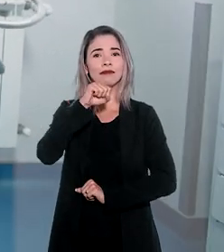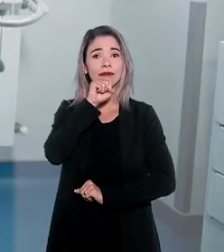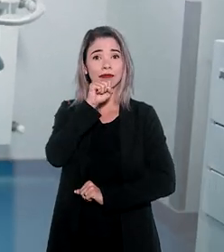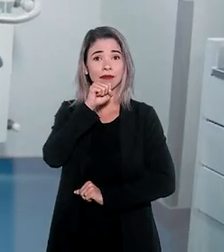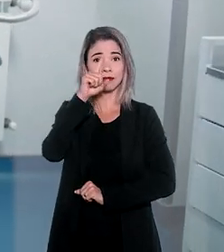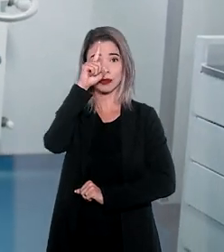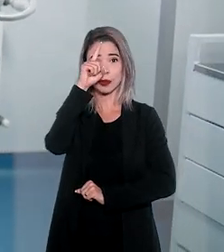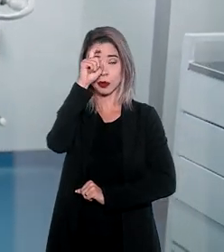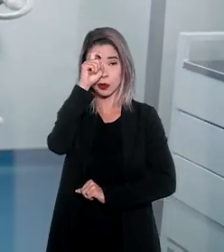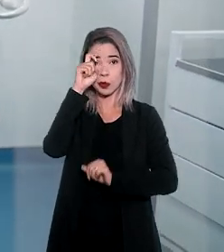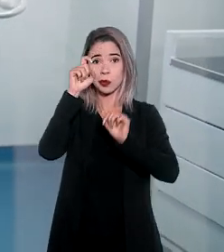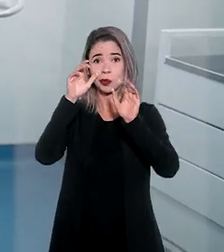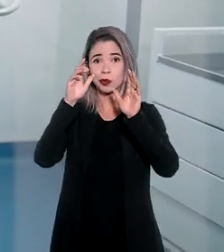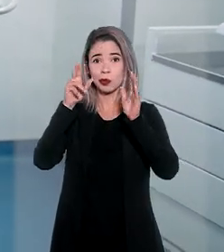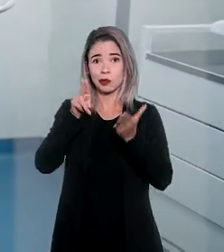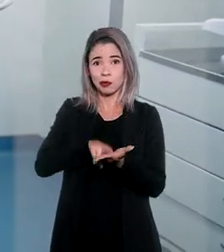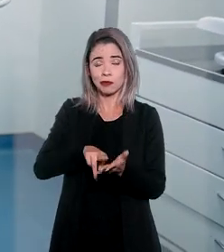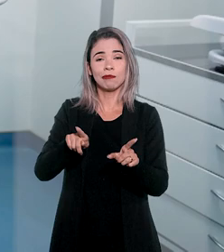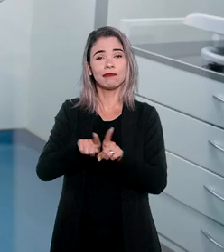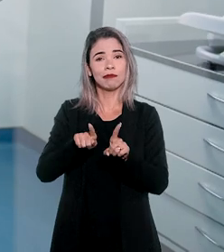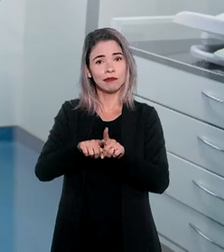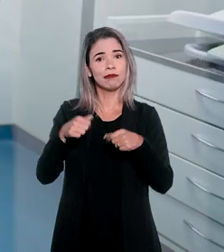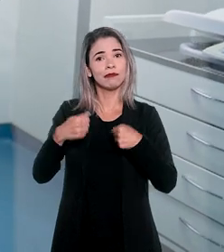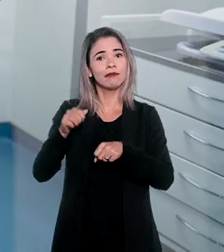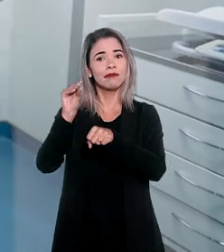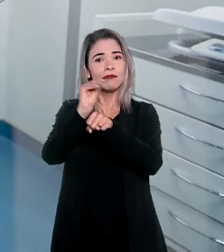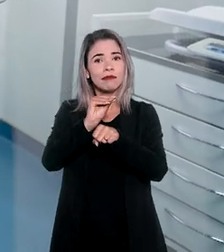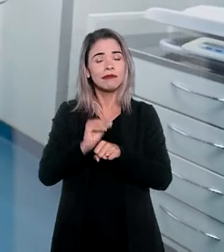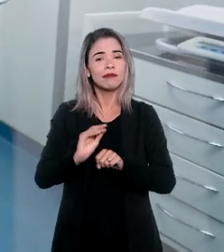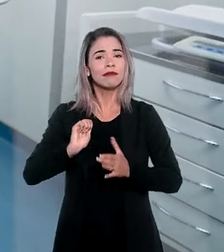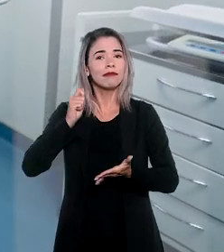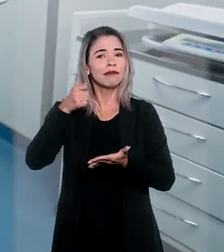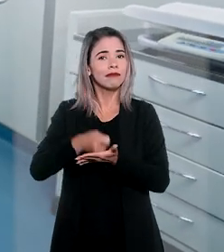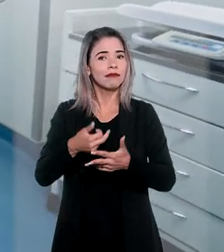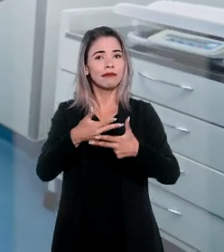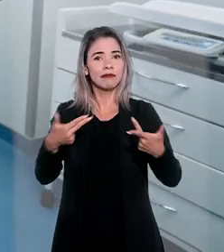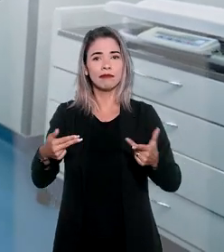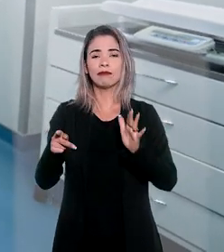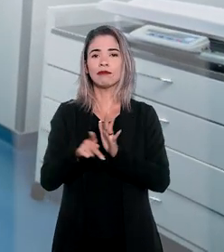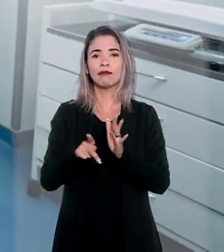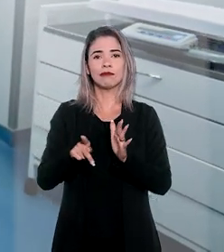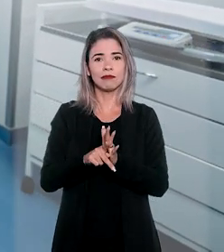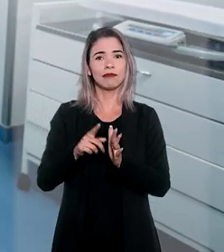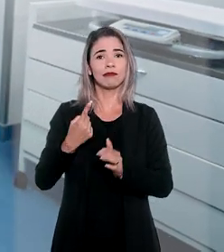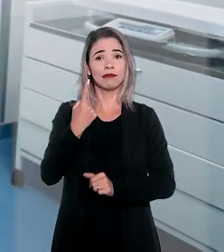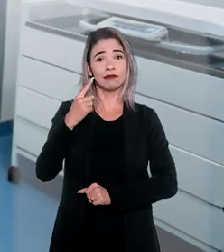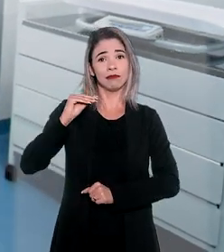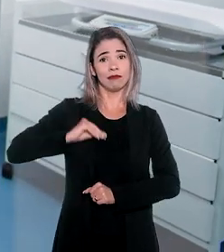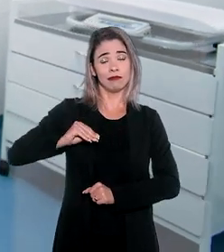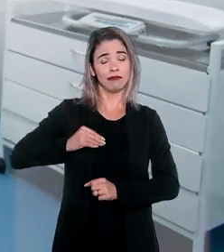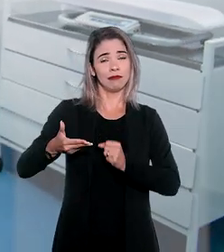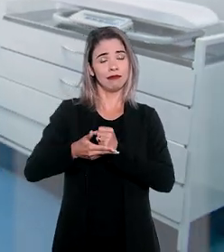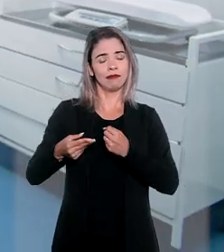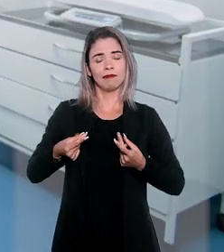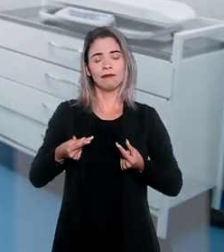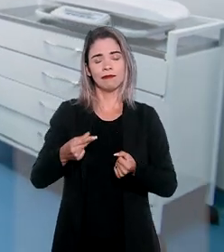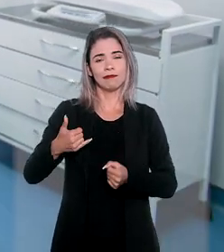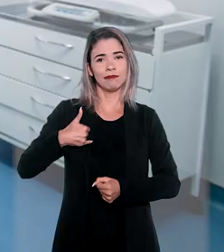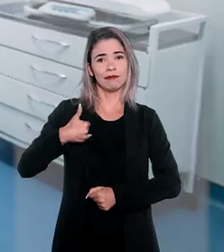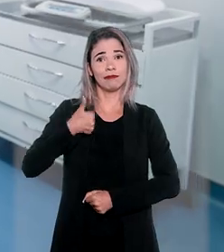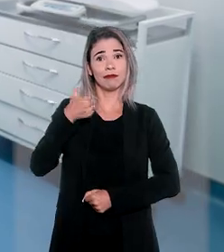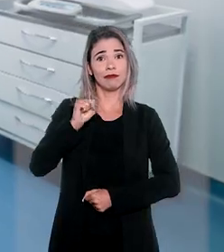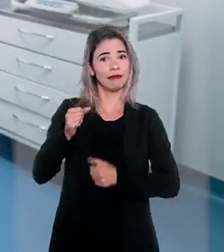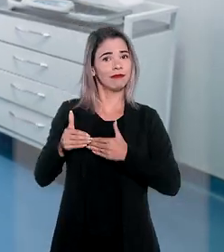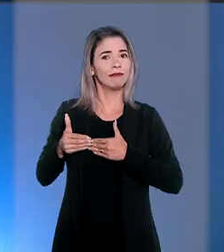ficou internada também deverá custear tratamento médico e pagar pensão vitalícia de um salário mínimo a partir dos